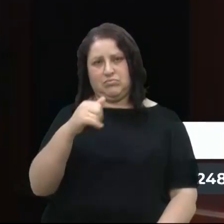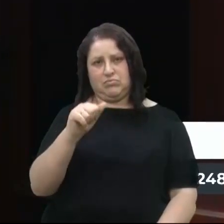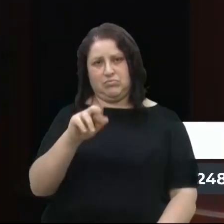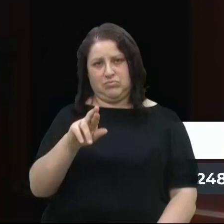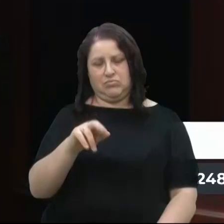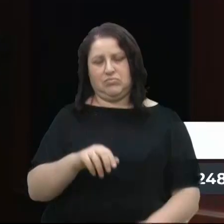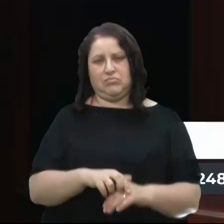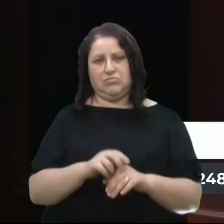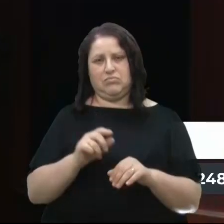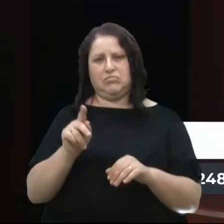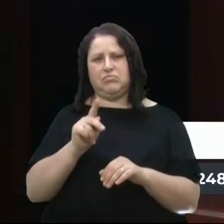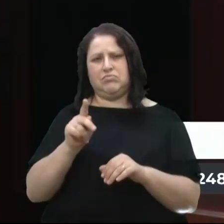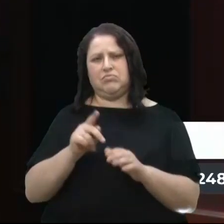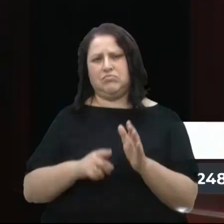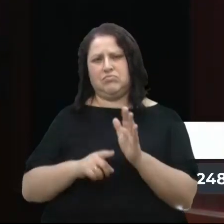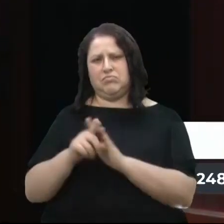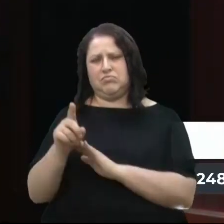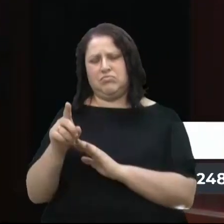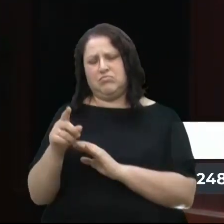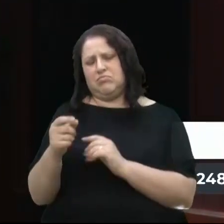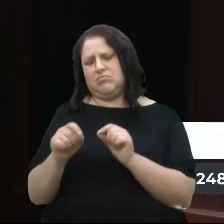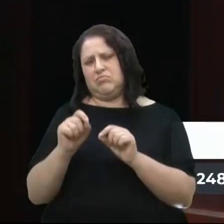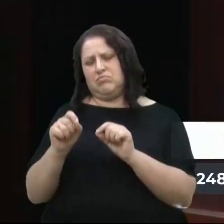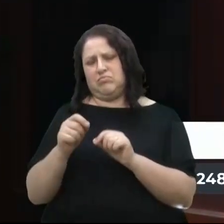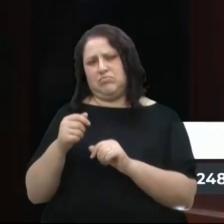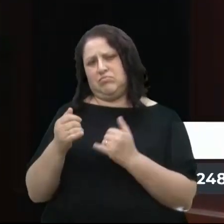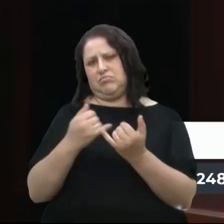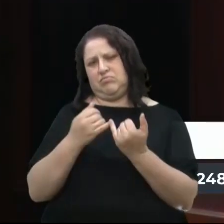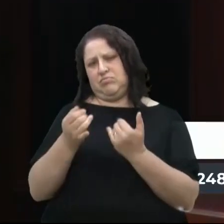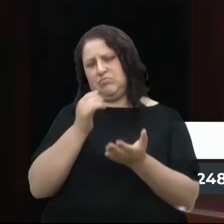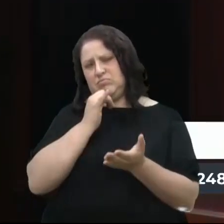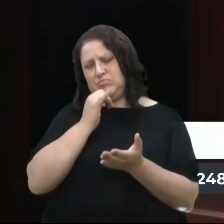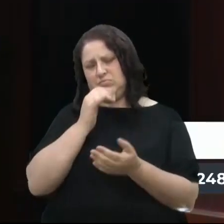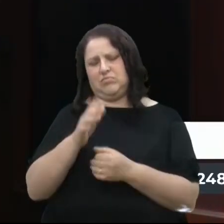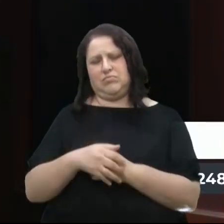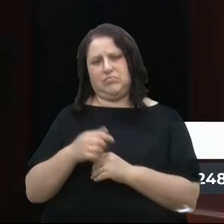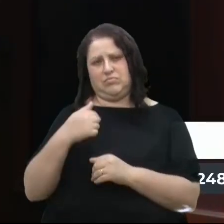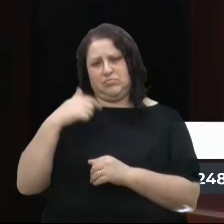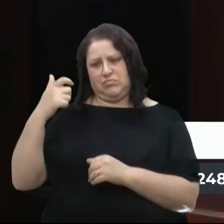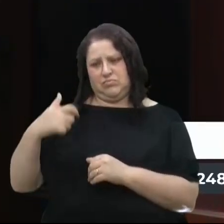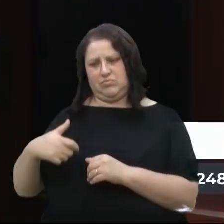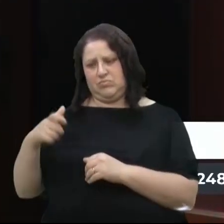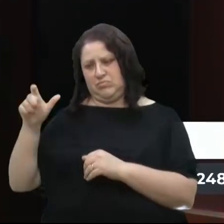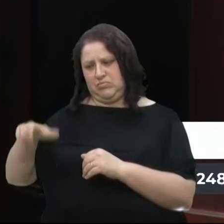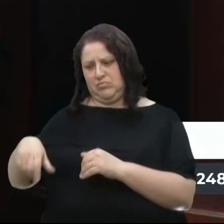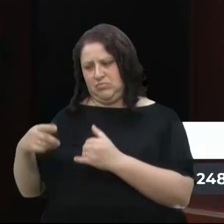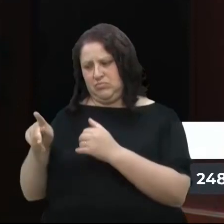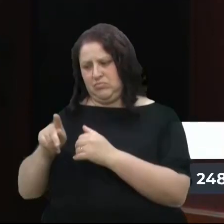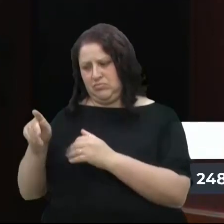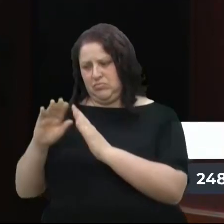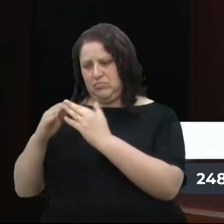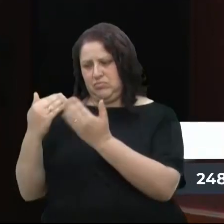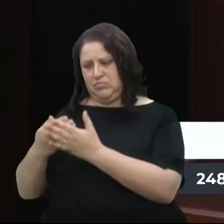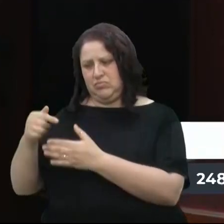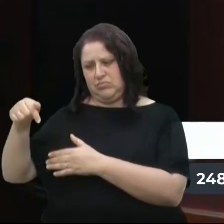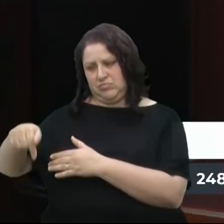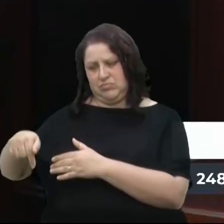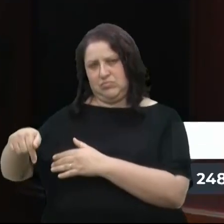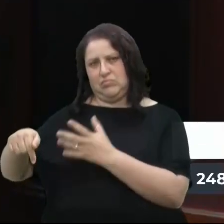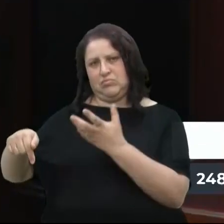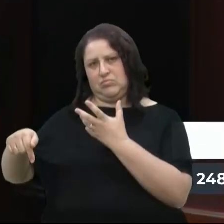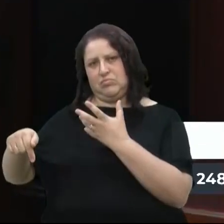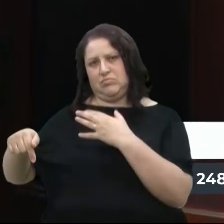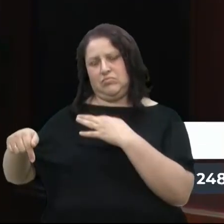Nesse exemplo hipotético que eu dei. Eu era um professor do Guerino Zunho, que se candidatou, por exemplo, para uma